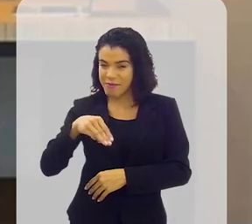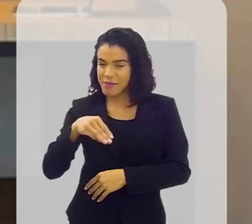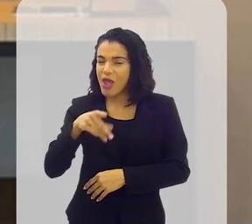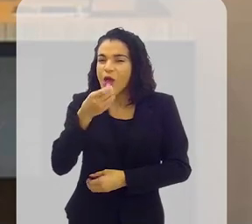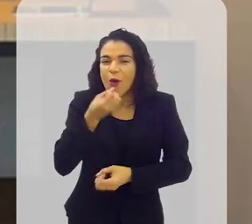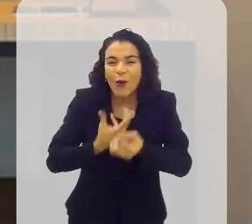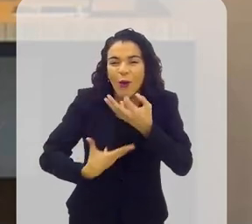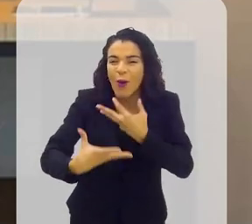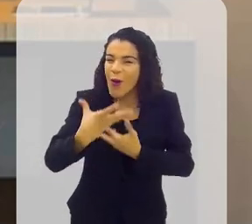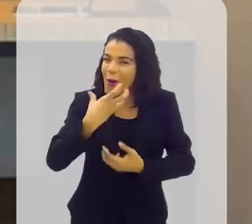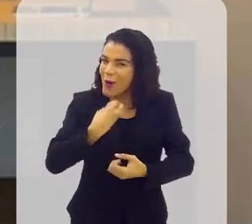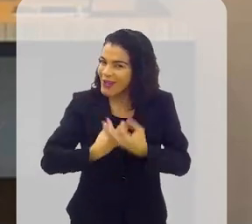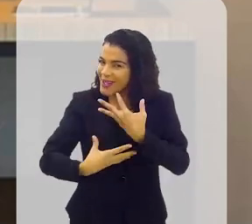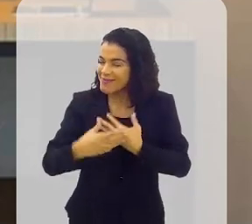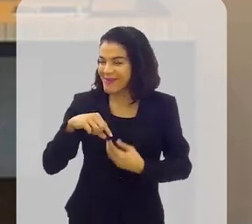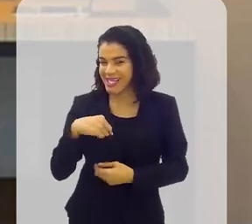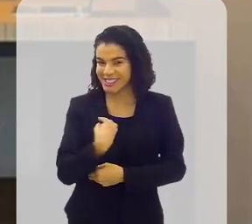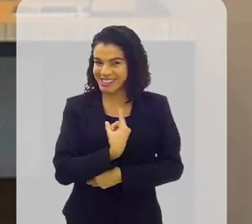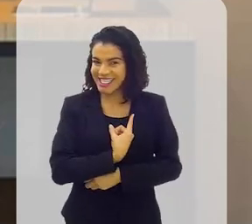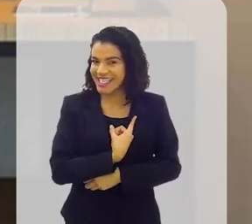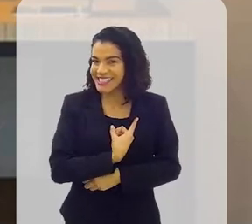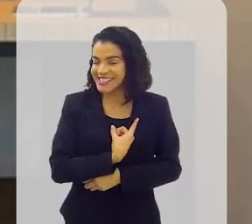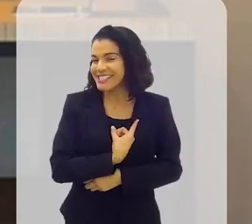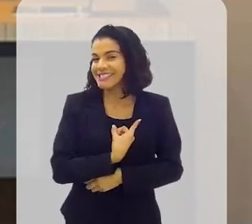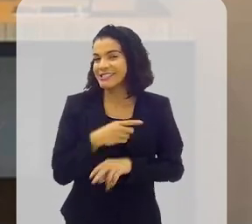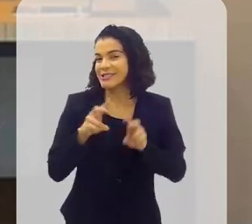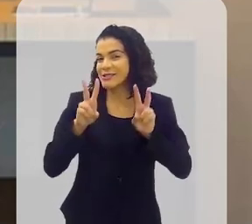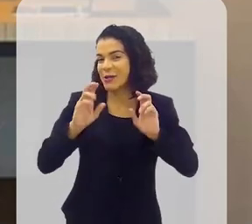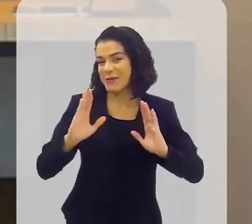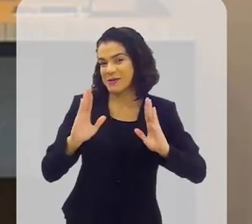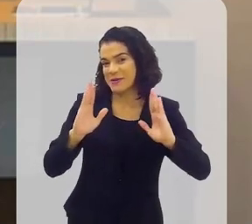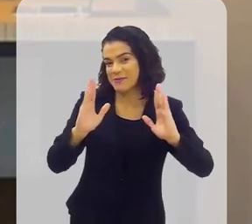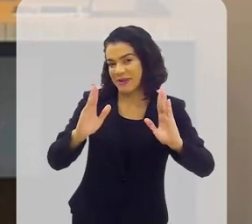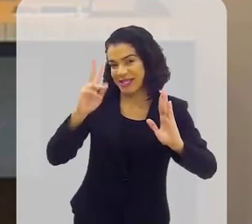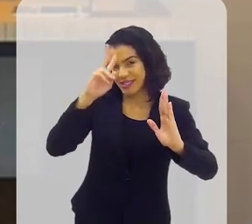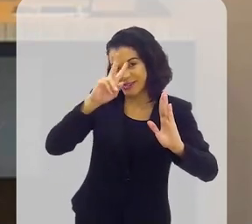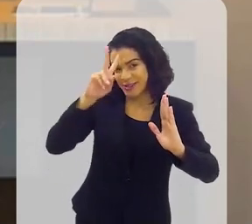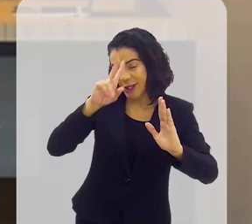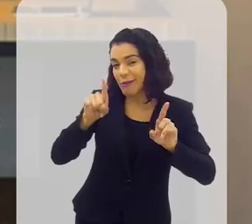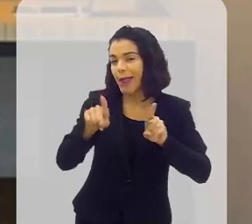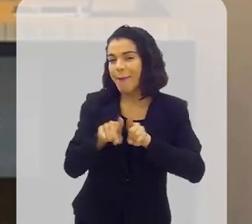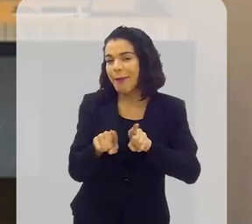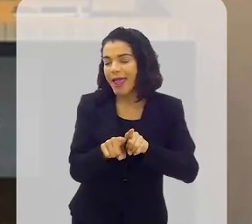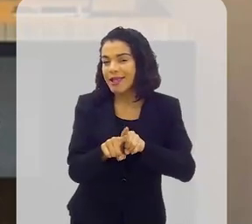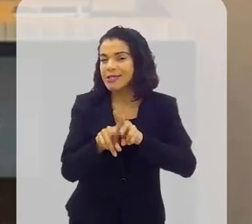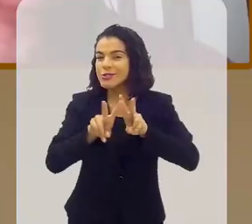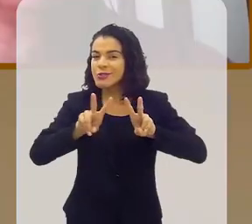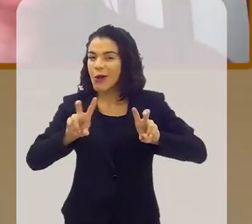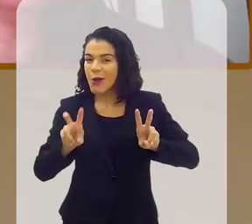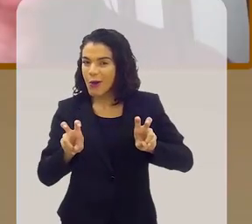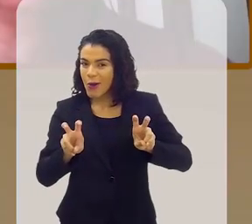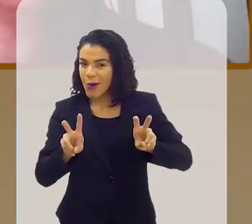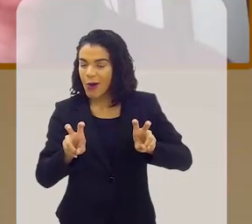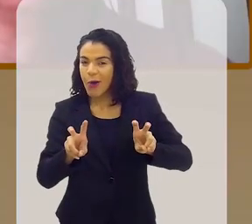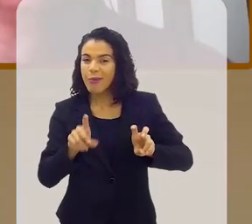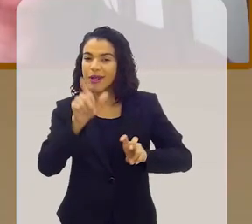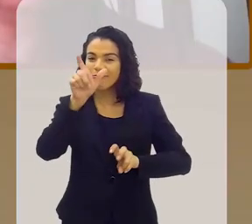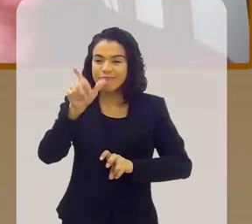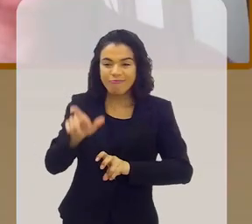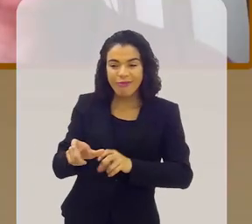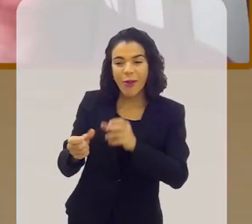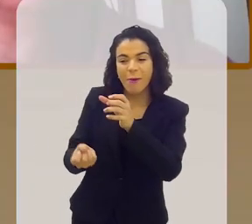aí eu queria que você contasse um pouquinho também dessa parte da história e sobre a nossa querida